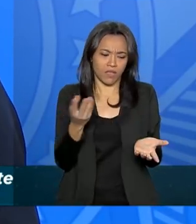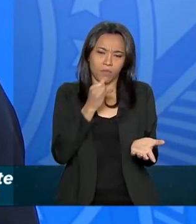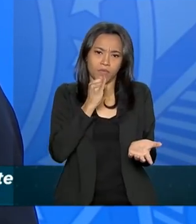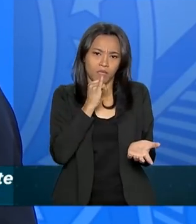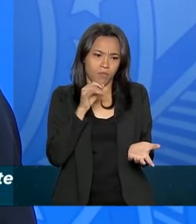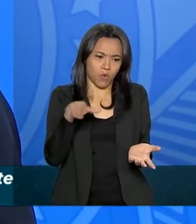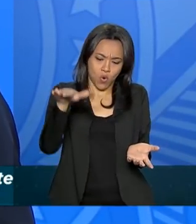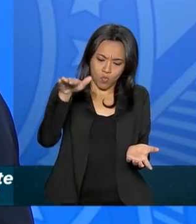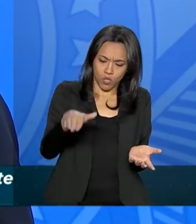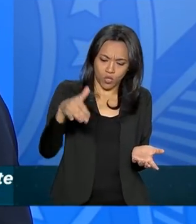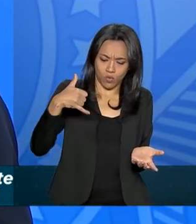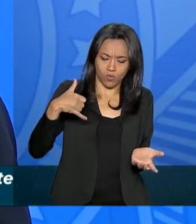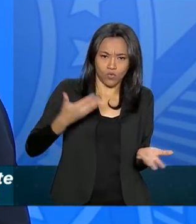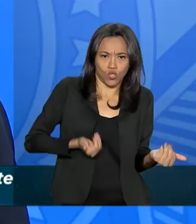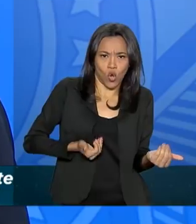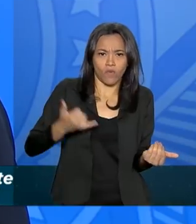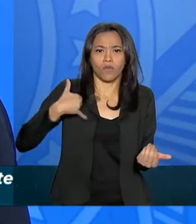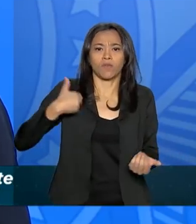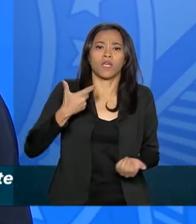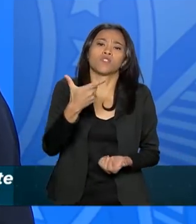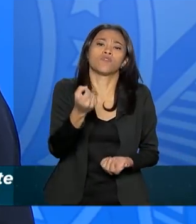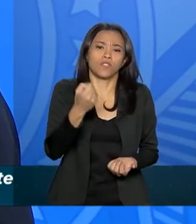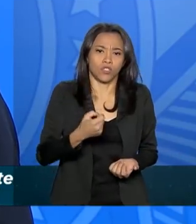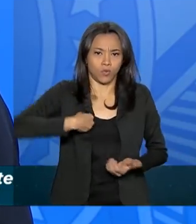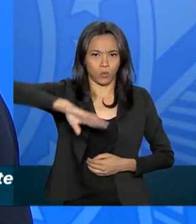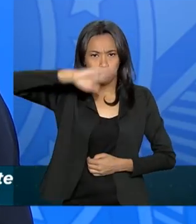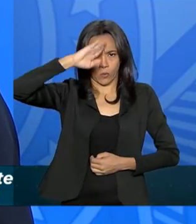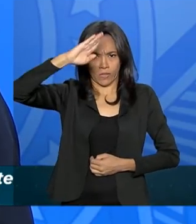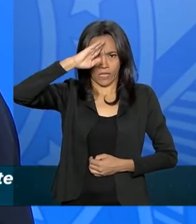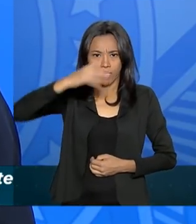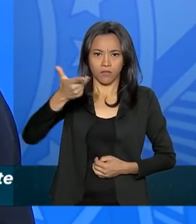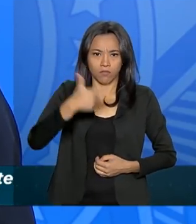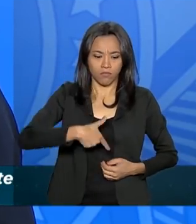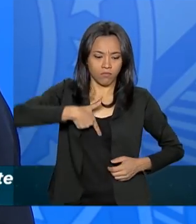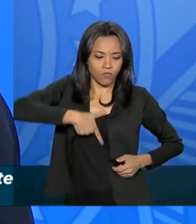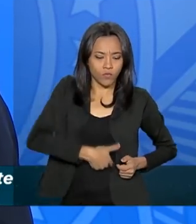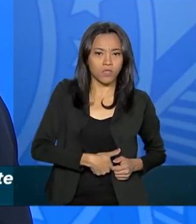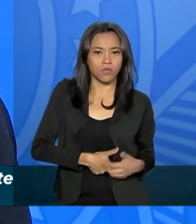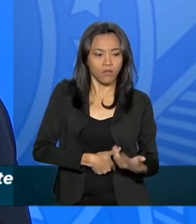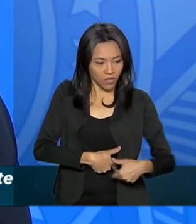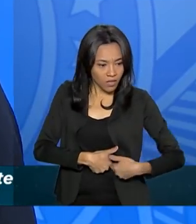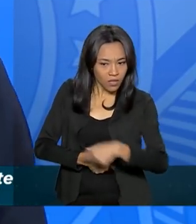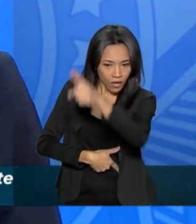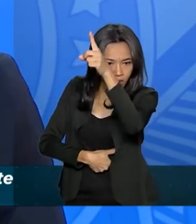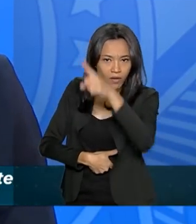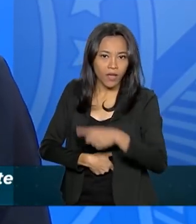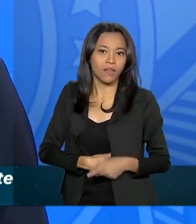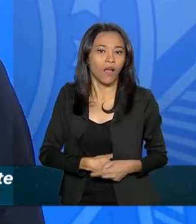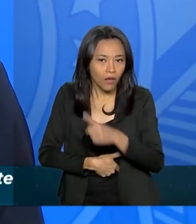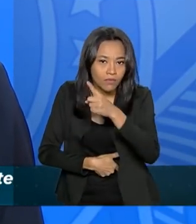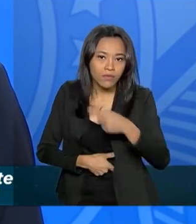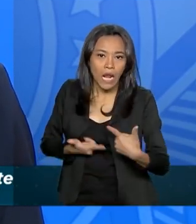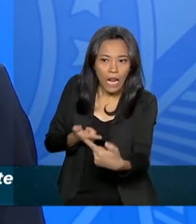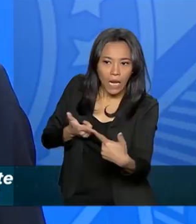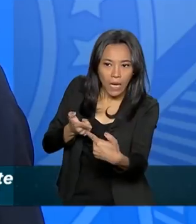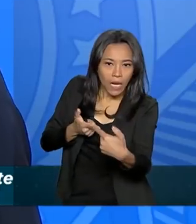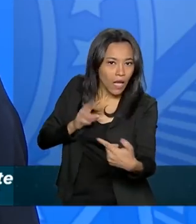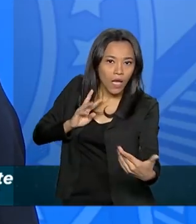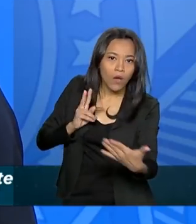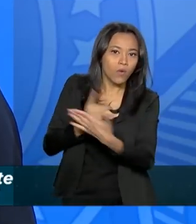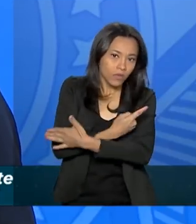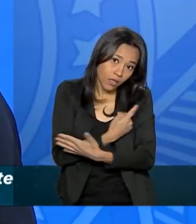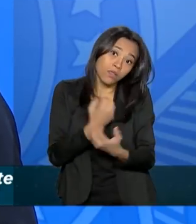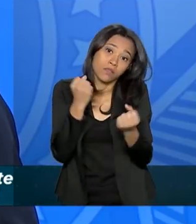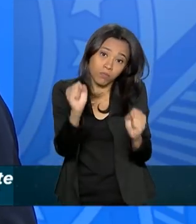pegar um garoto do Exército Brasileiro, com 20 anos de idade, botar um fuzil no peito dele, mandar para a missão de GLO. Há um imprevisto, porque